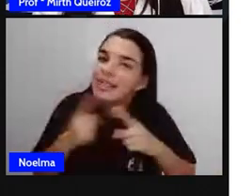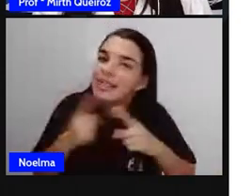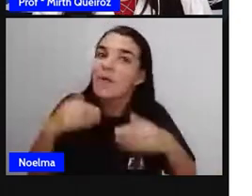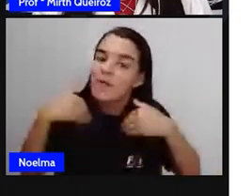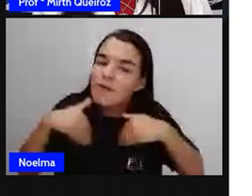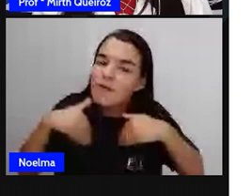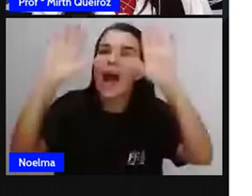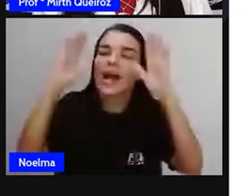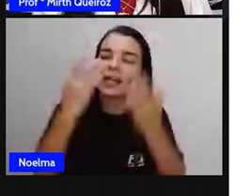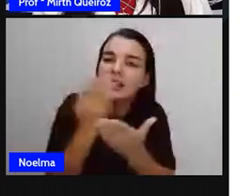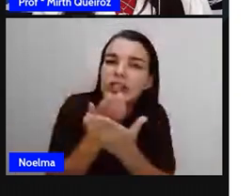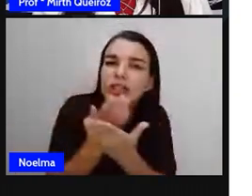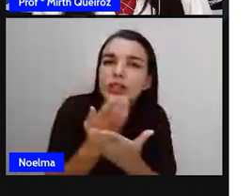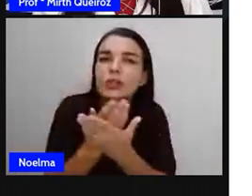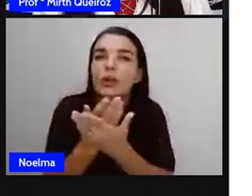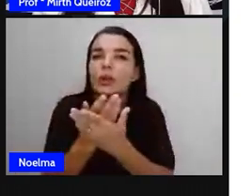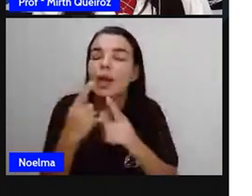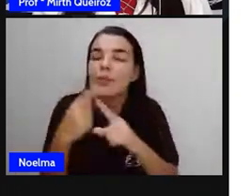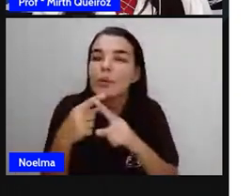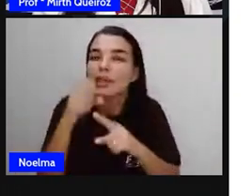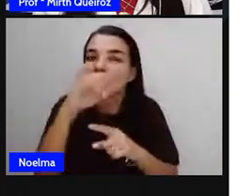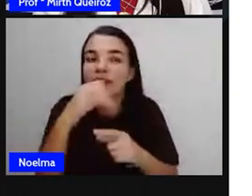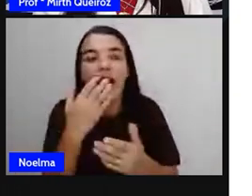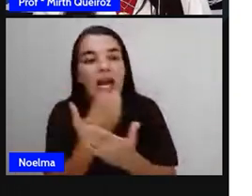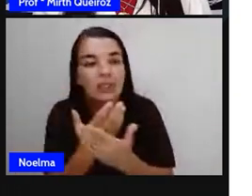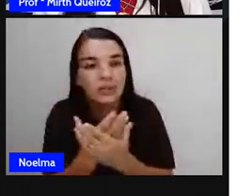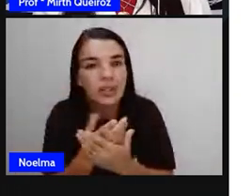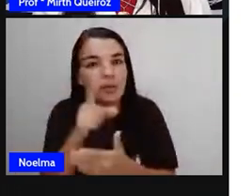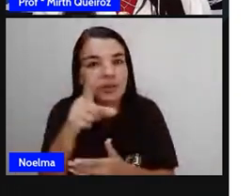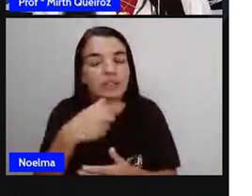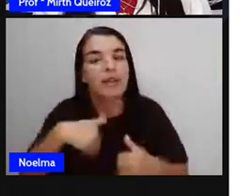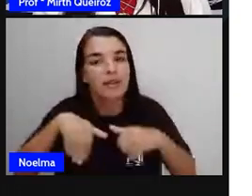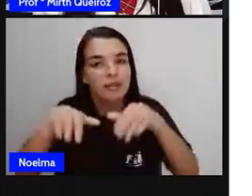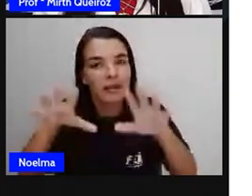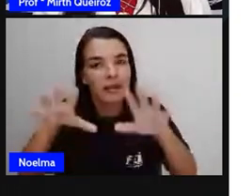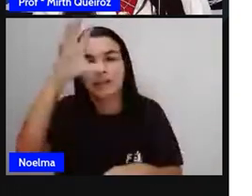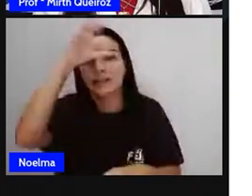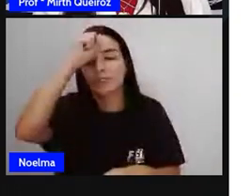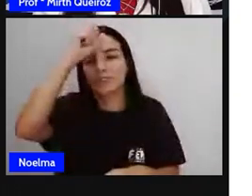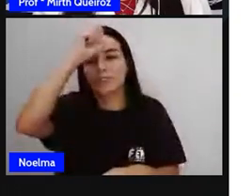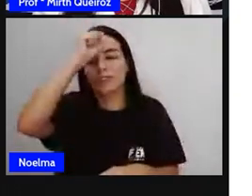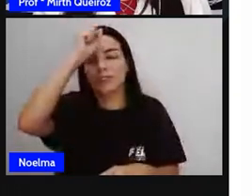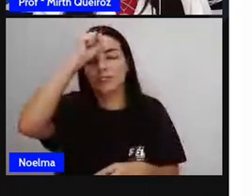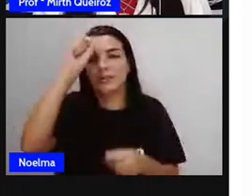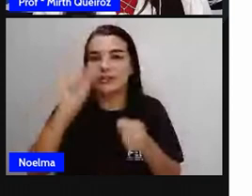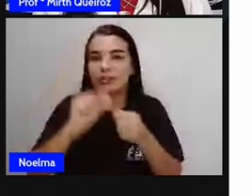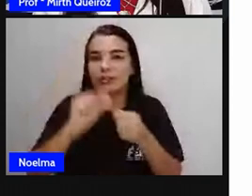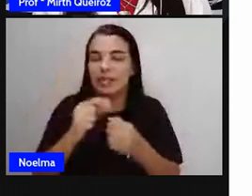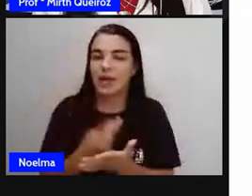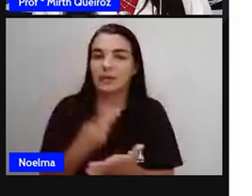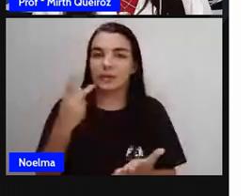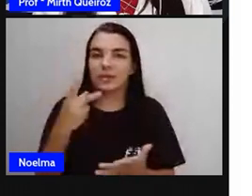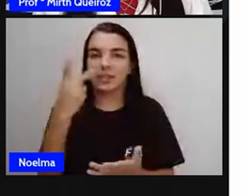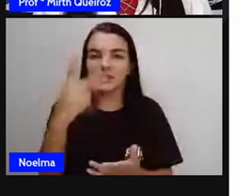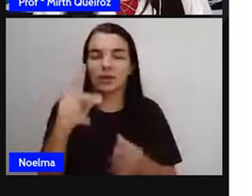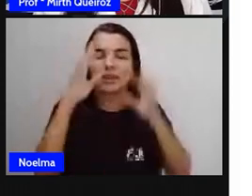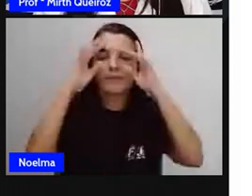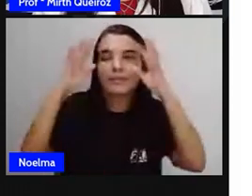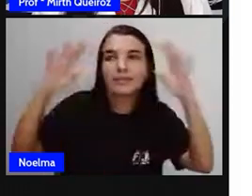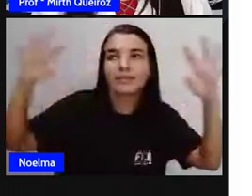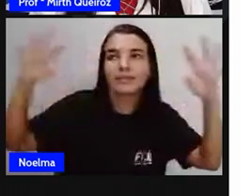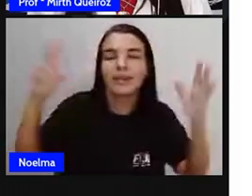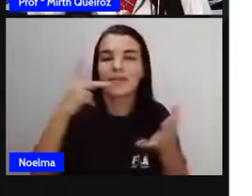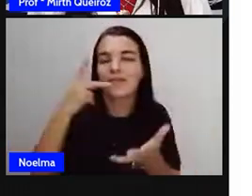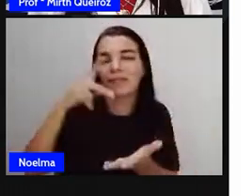estudem, que ao estudar, vocês vão fazer as coisas acontecerem e seus sonhos se